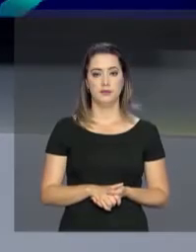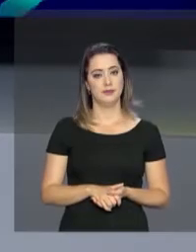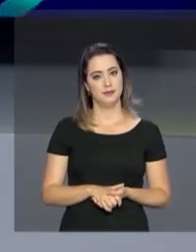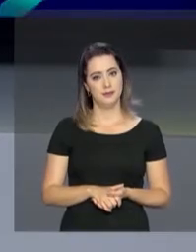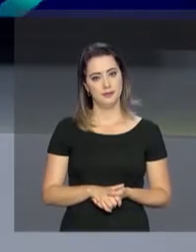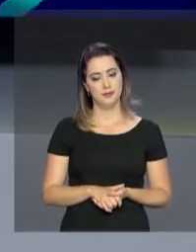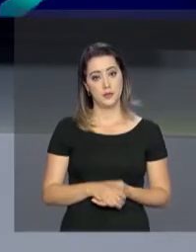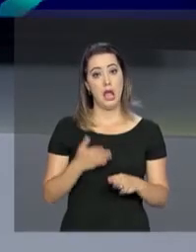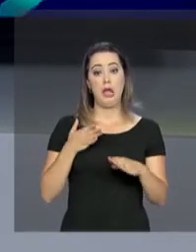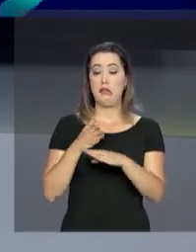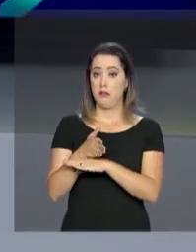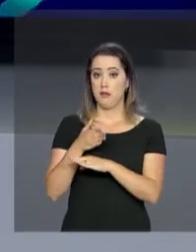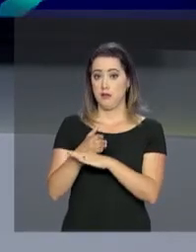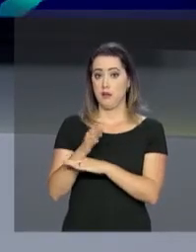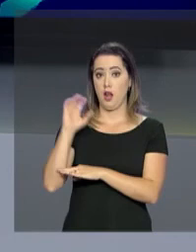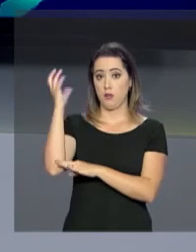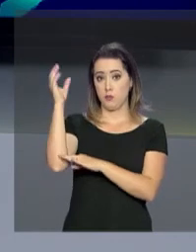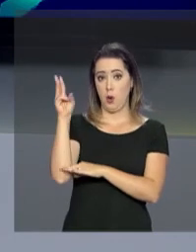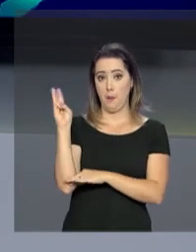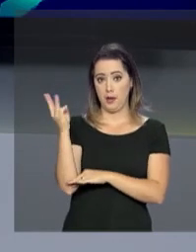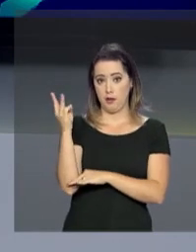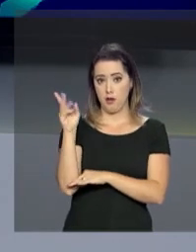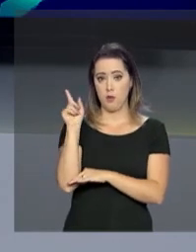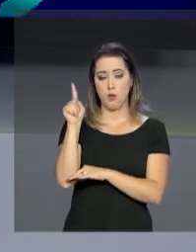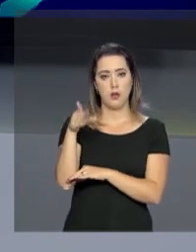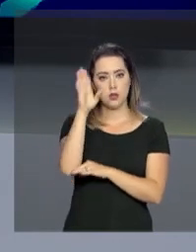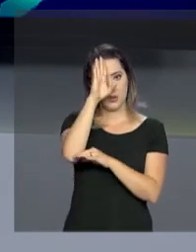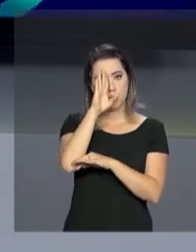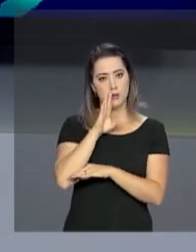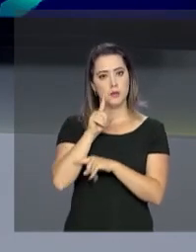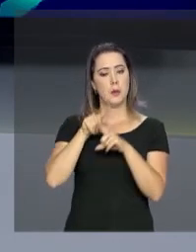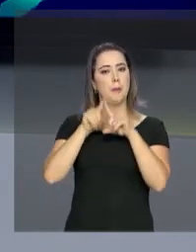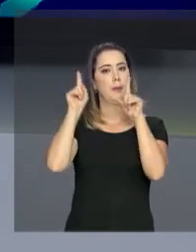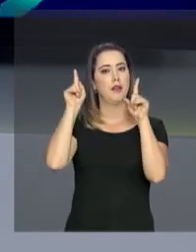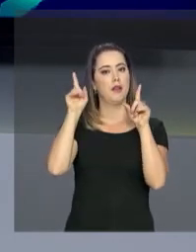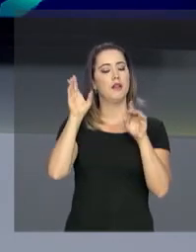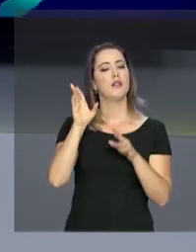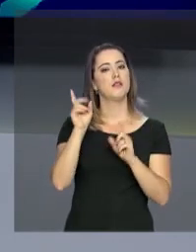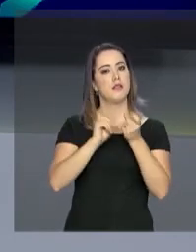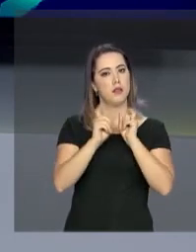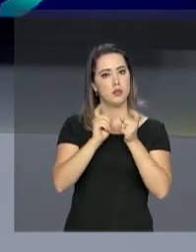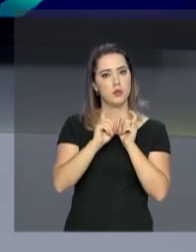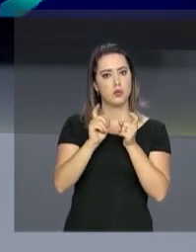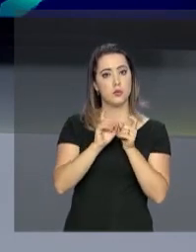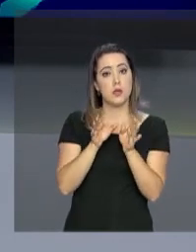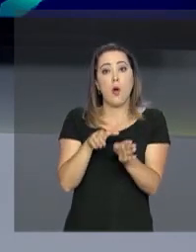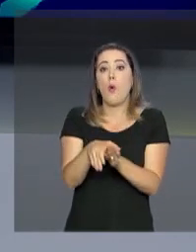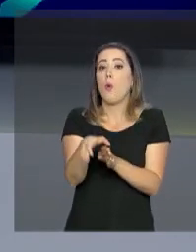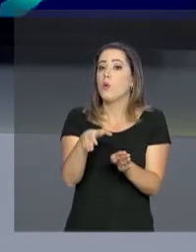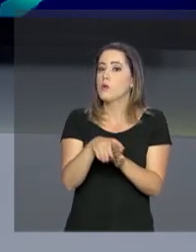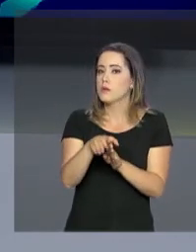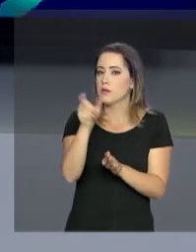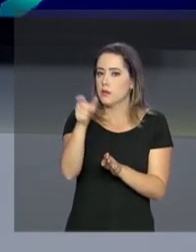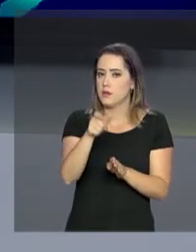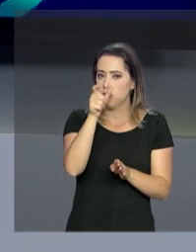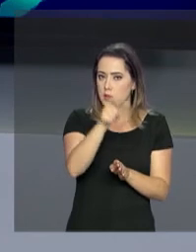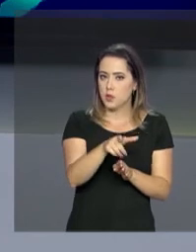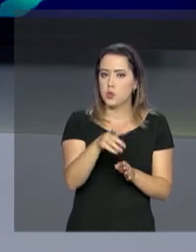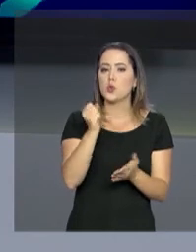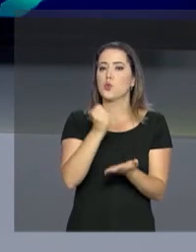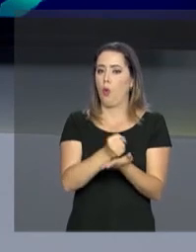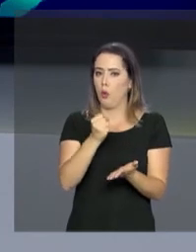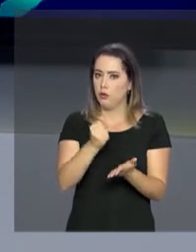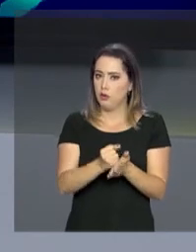A entrada no Parque Nacional Lençóis Maranhenses é gratuita, mas a administração da unidade recomenda aos visitantes que